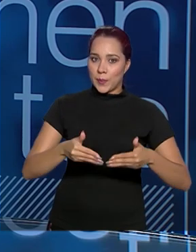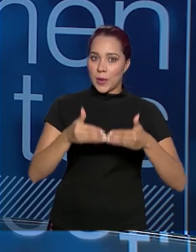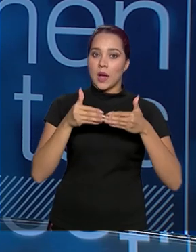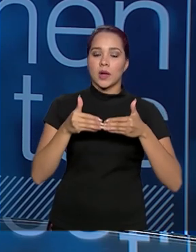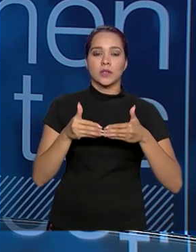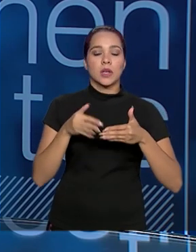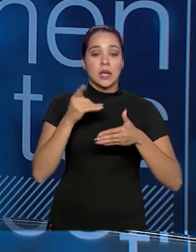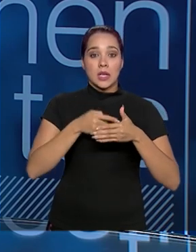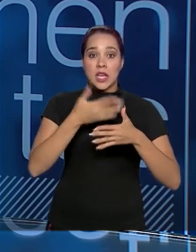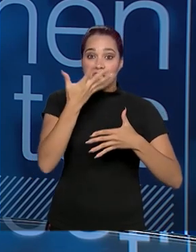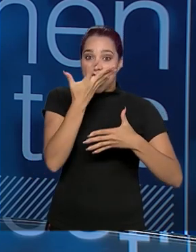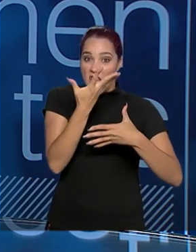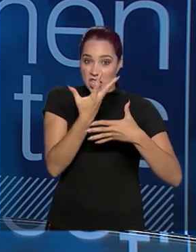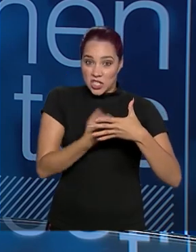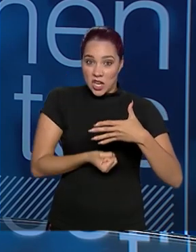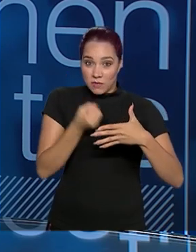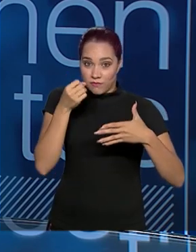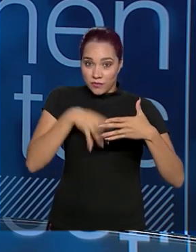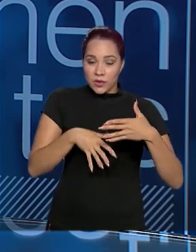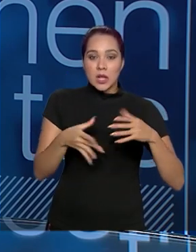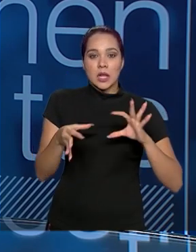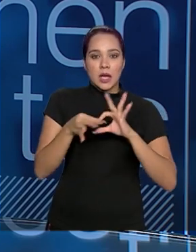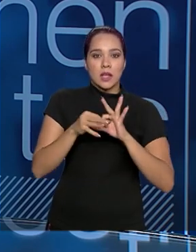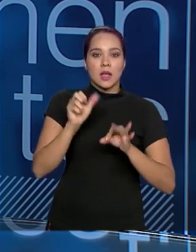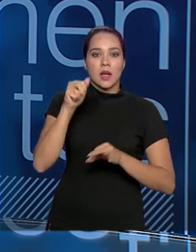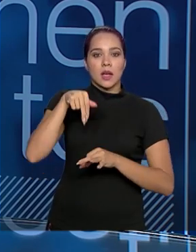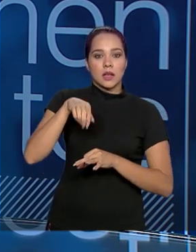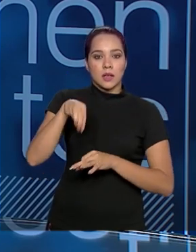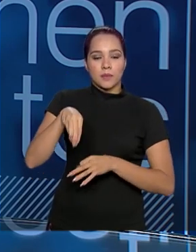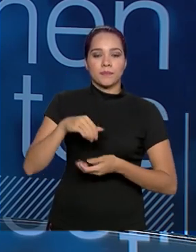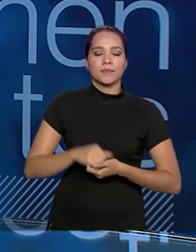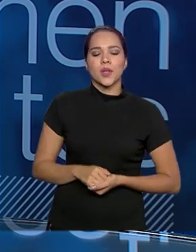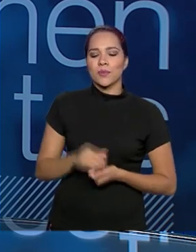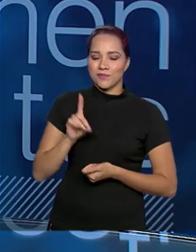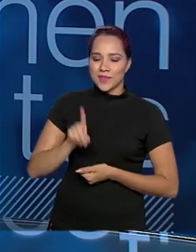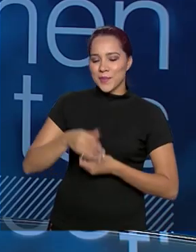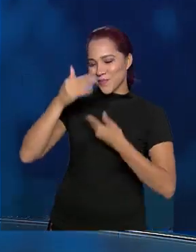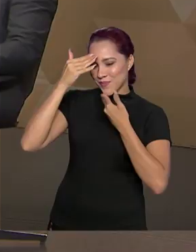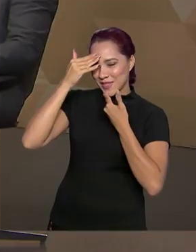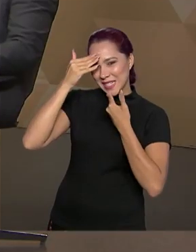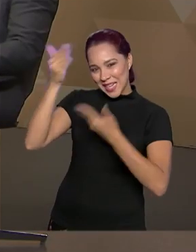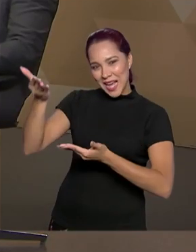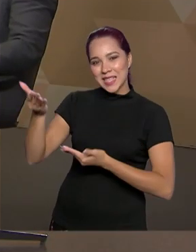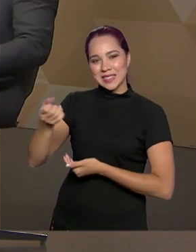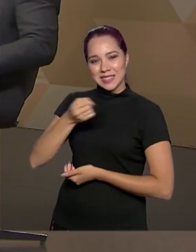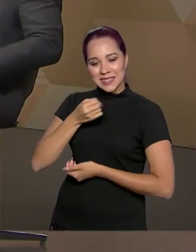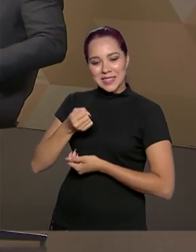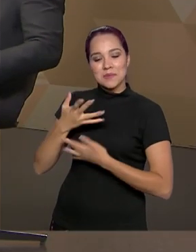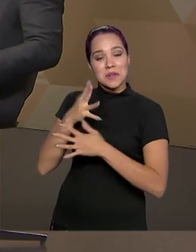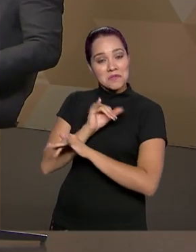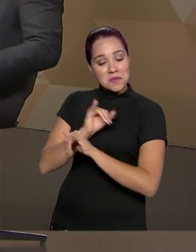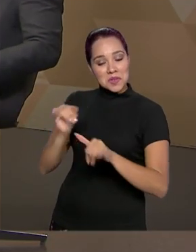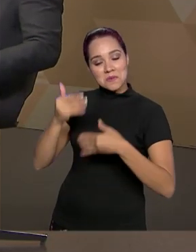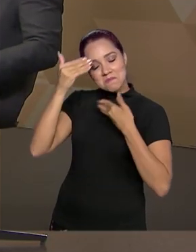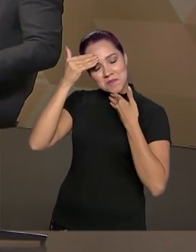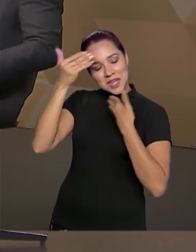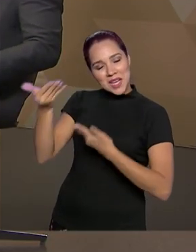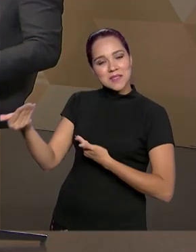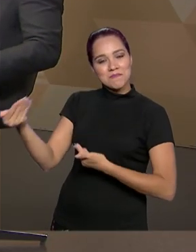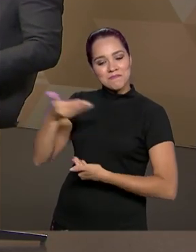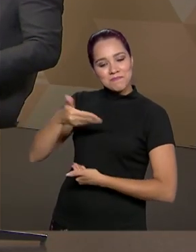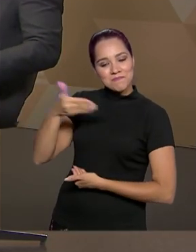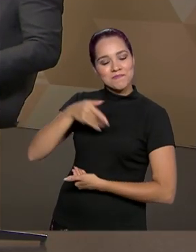rejeito ficam ligadas diretamente à ANM. Está certo, diretor. muito obrigada pela sua entrevista, pelas suas informações, pela sua